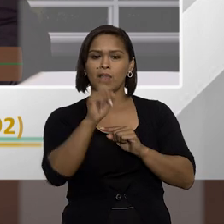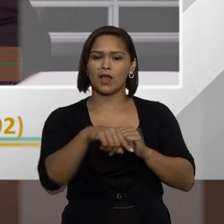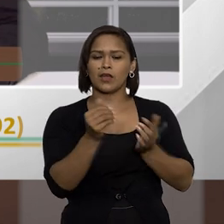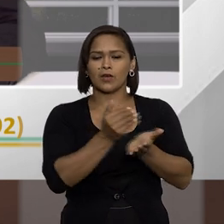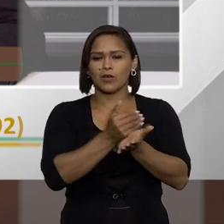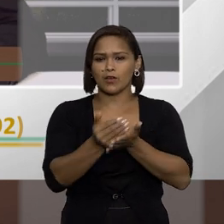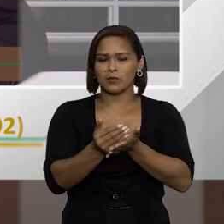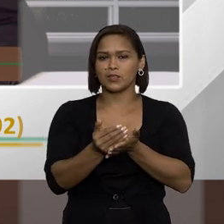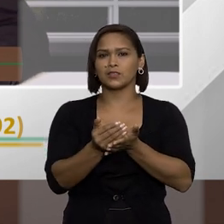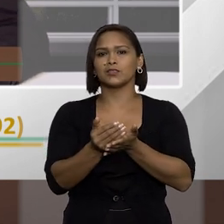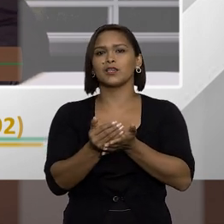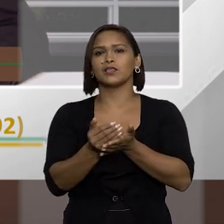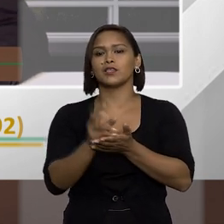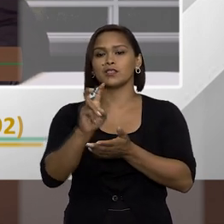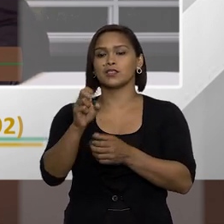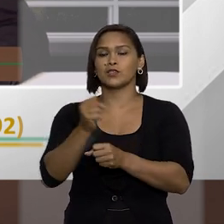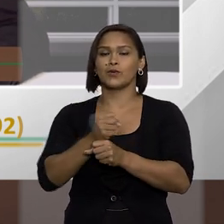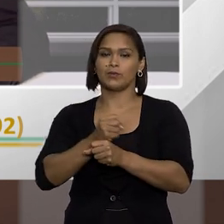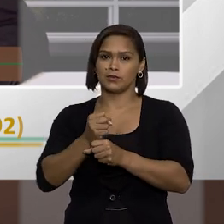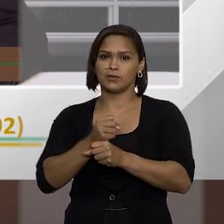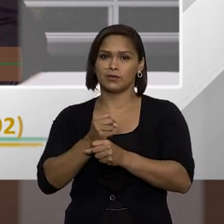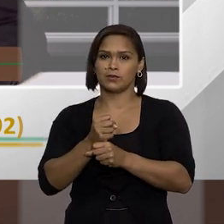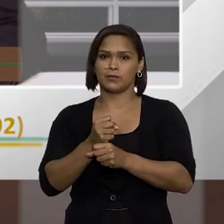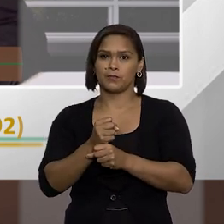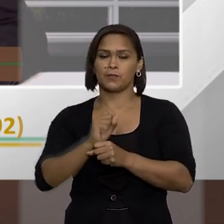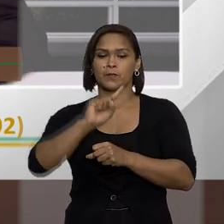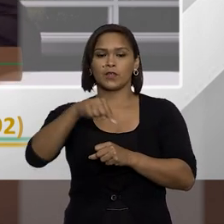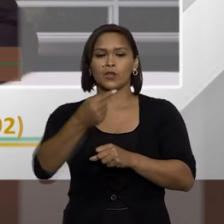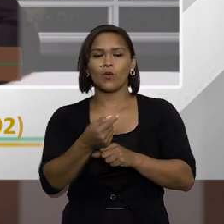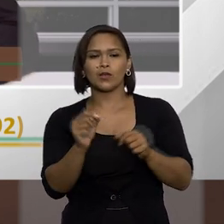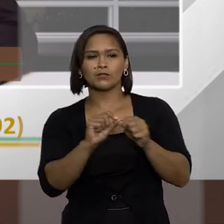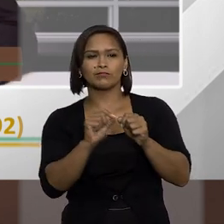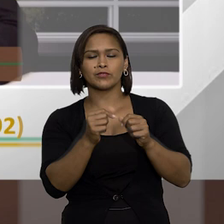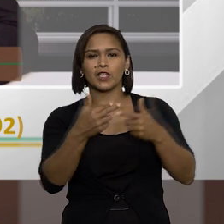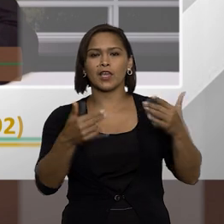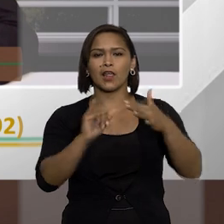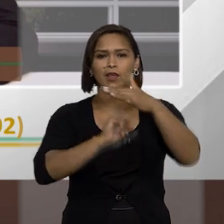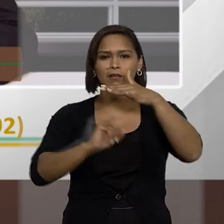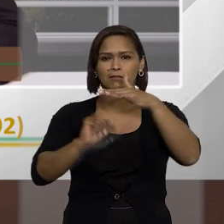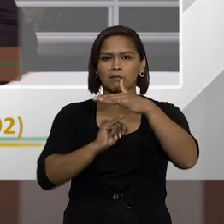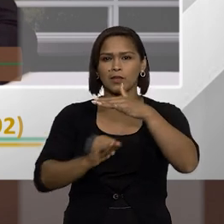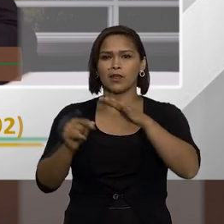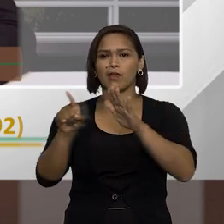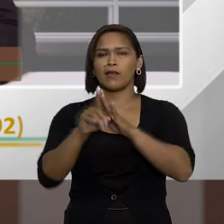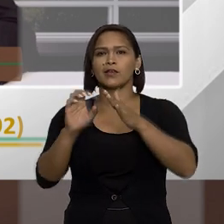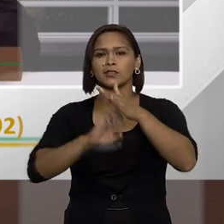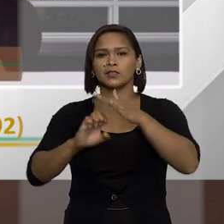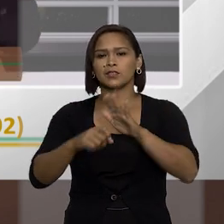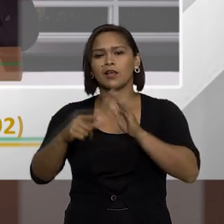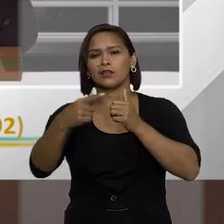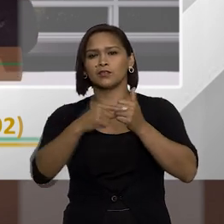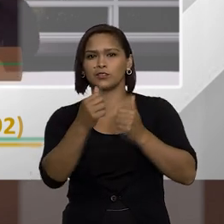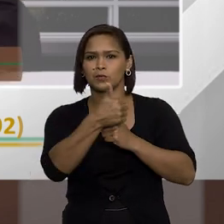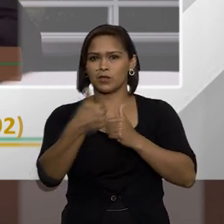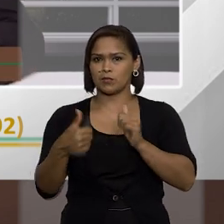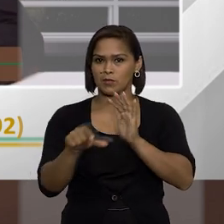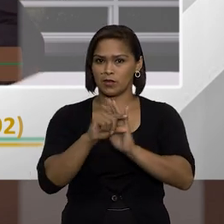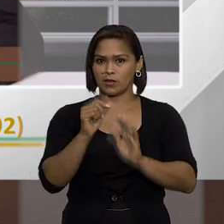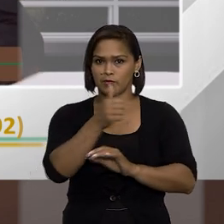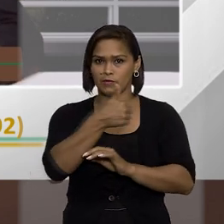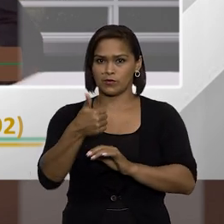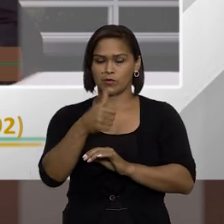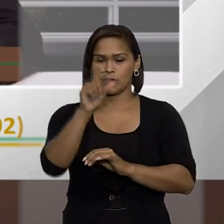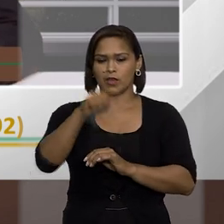dele aí começaria a correr o prazo de cinco anos quando for aquelas entidades que a gente encontra descrita lá no artigo primeiro